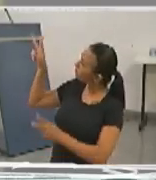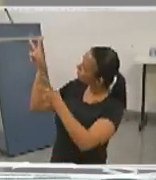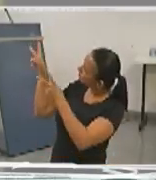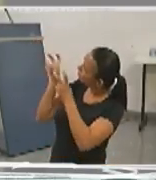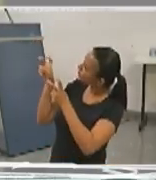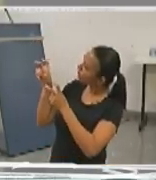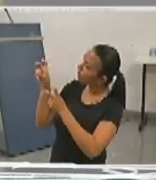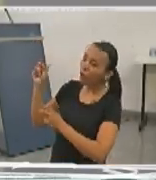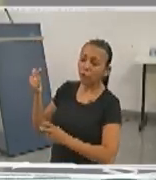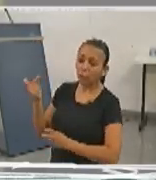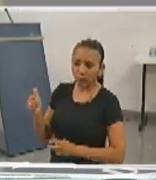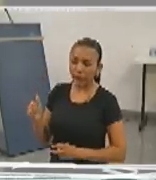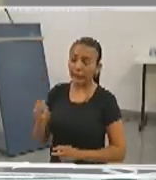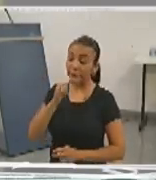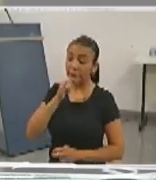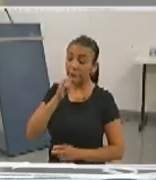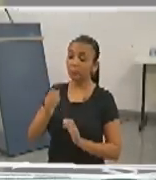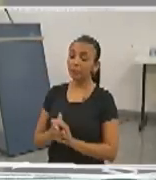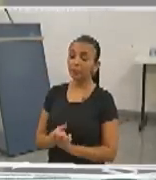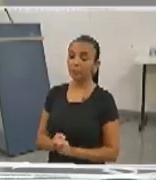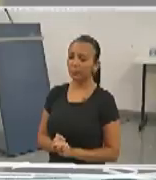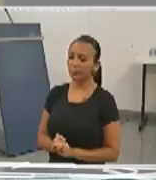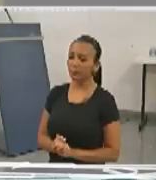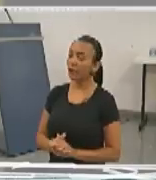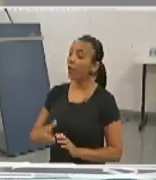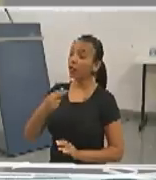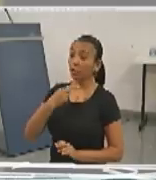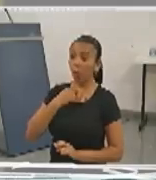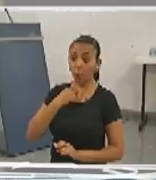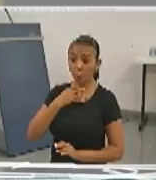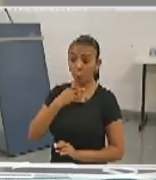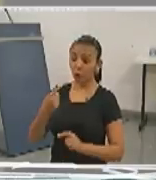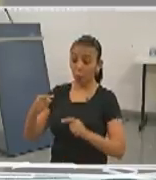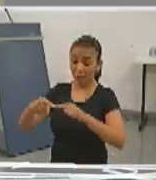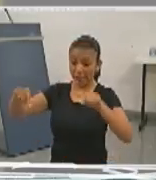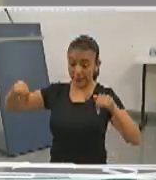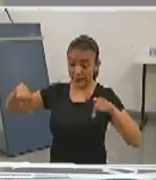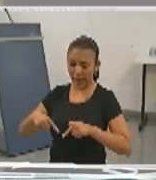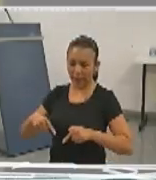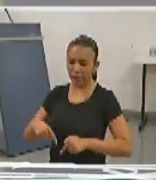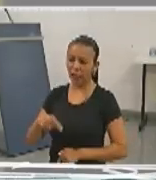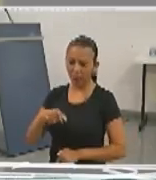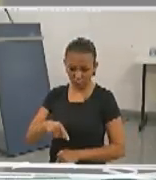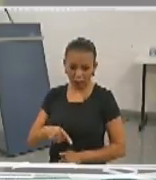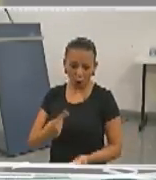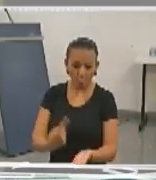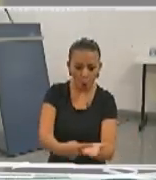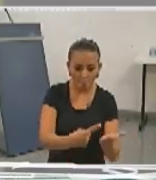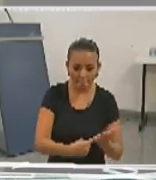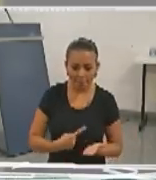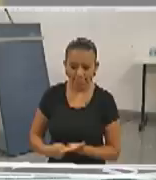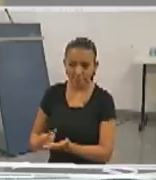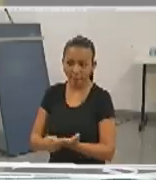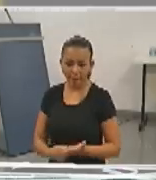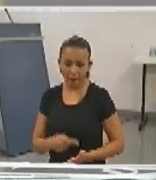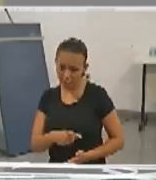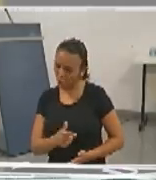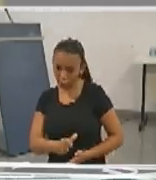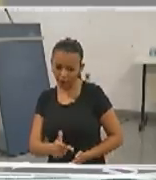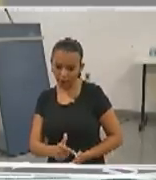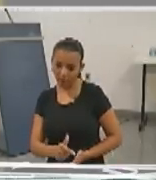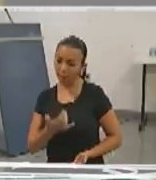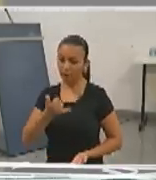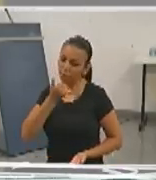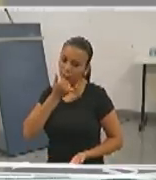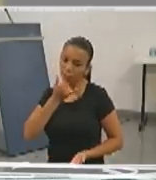não possam, por exemplo, reunir as pessoas em uma sala e falar você está comigo? Você não está? Não, não estou. Então,